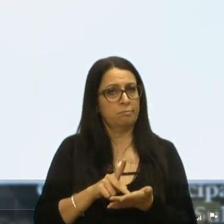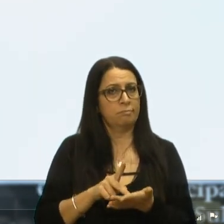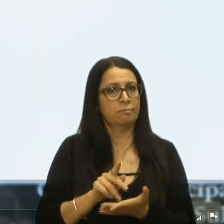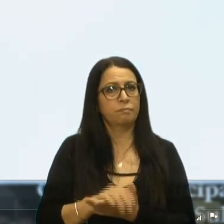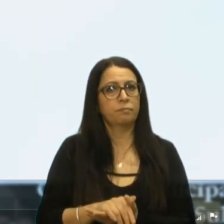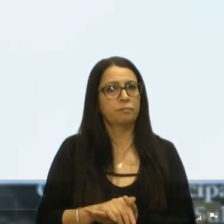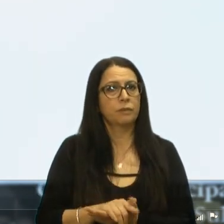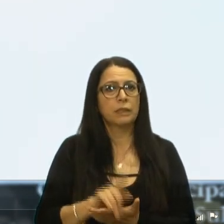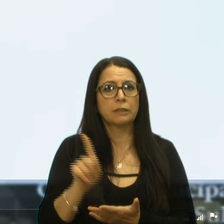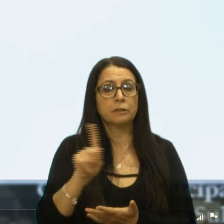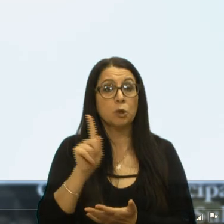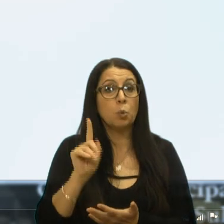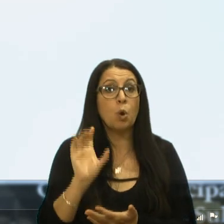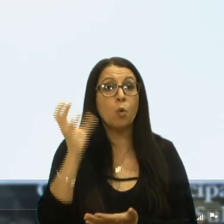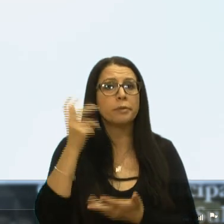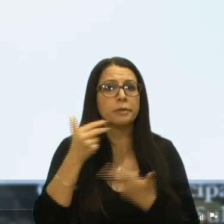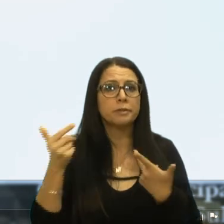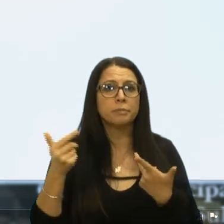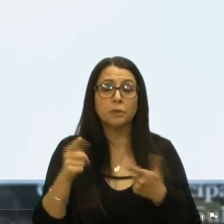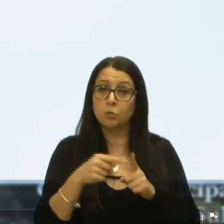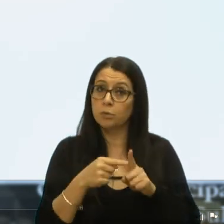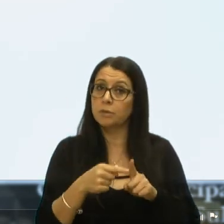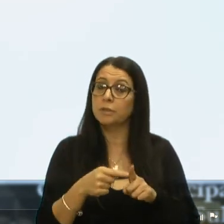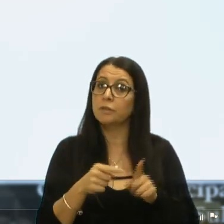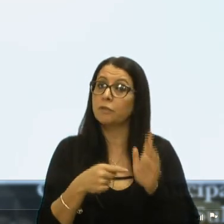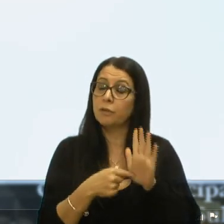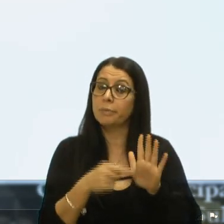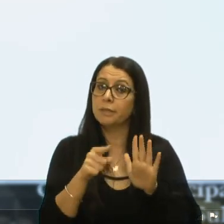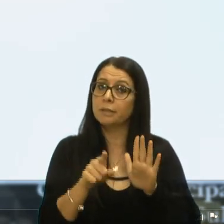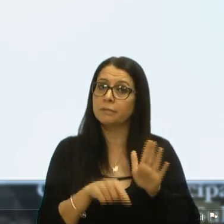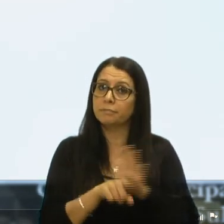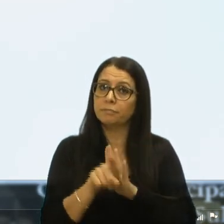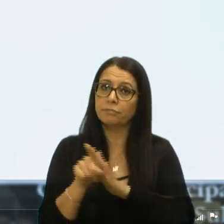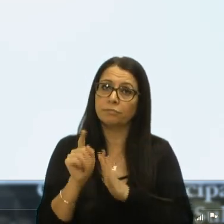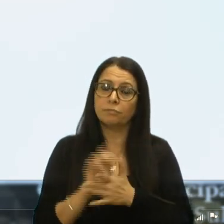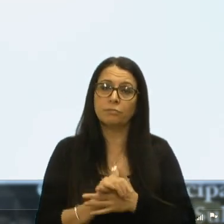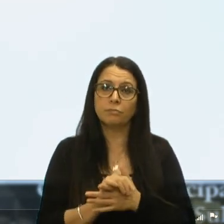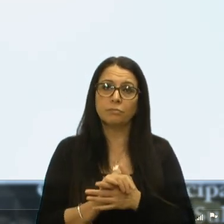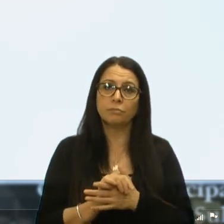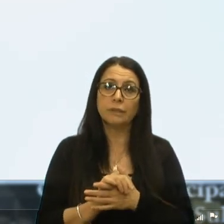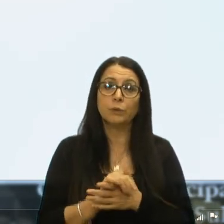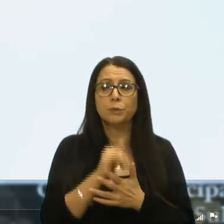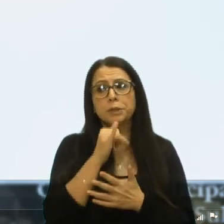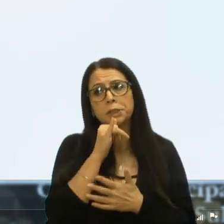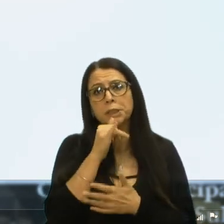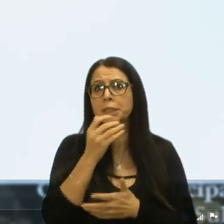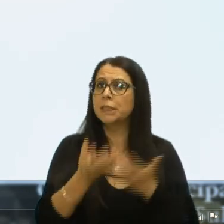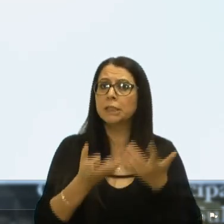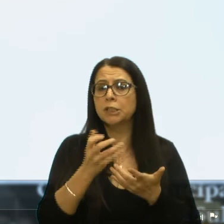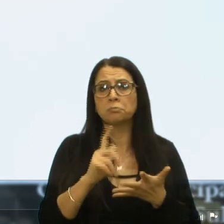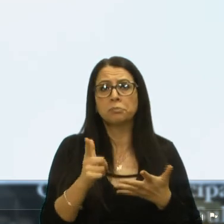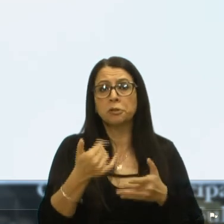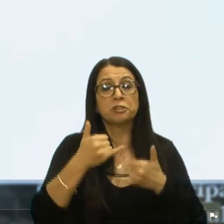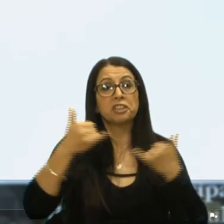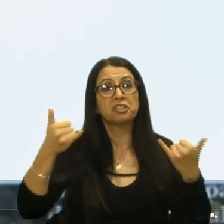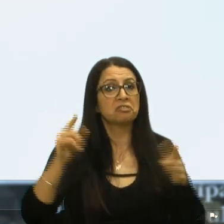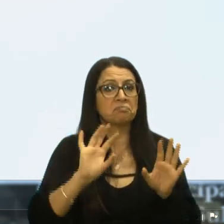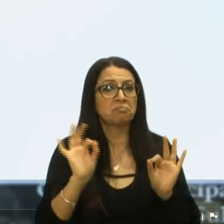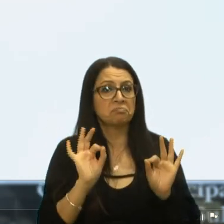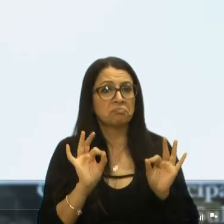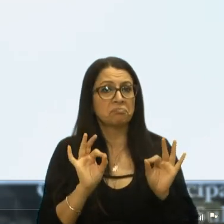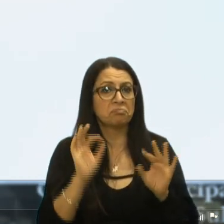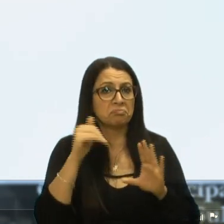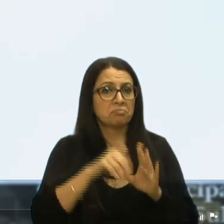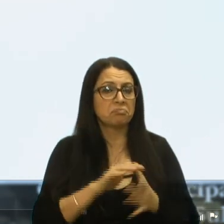não aconteça algum indício que foi questionado, que caso incêndio, acredito que não, porque não tem energia elétrica nem nada lá